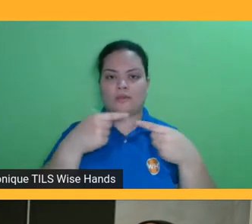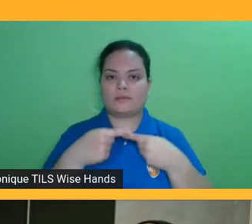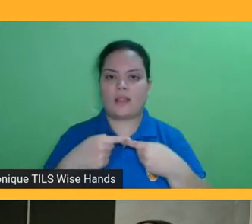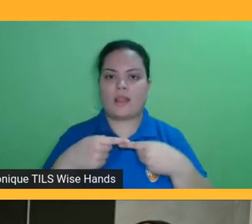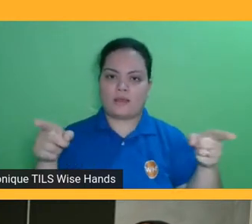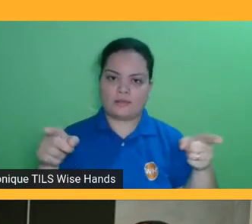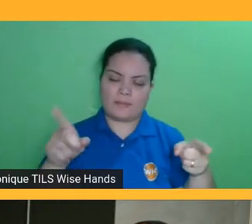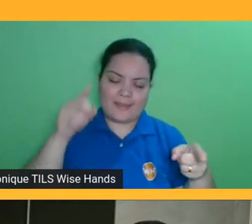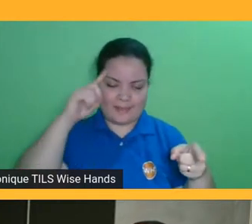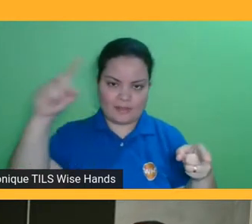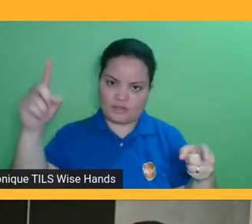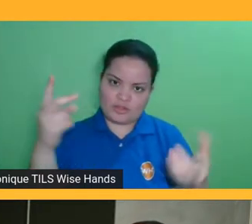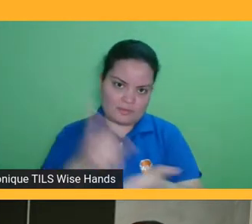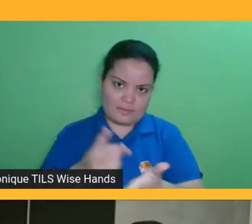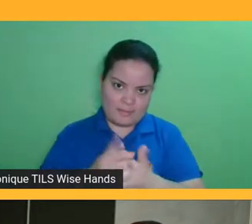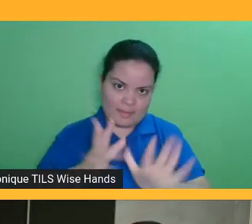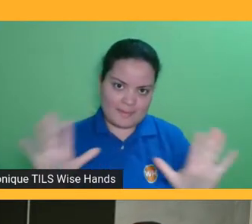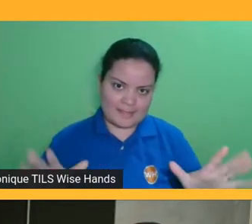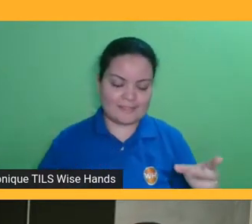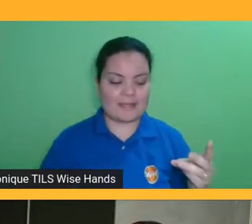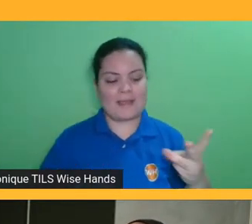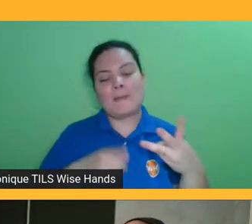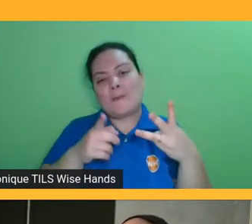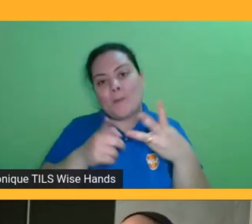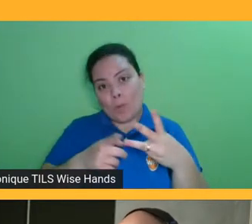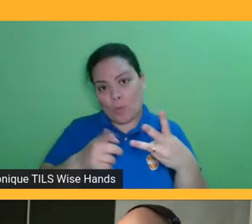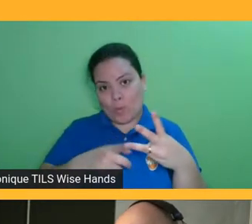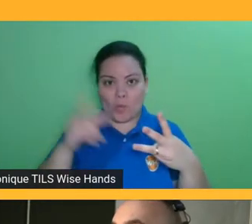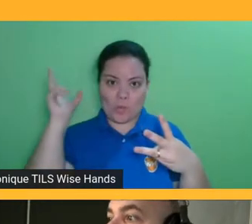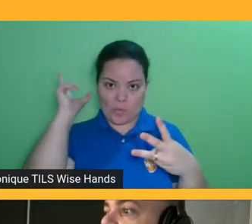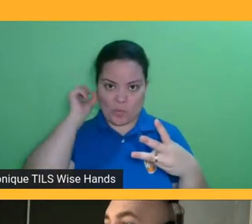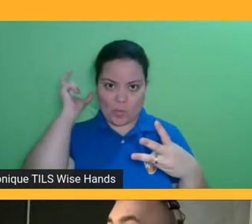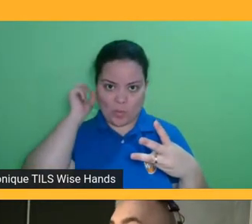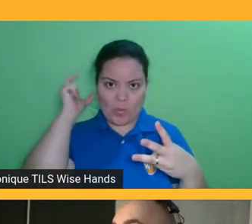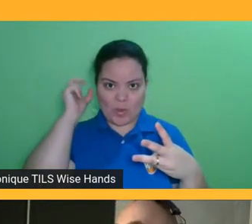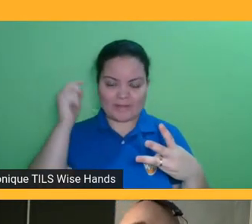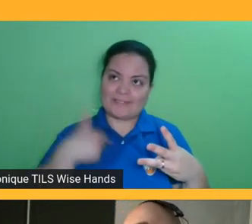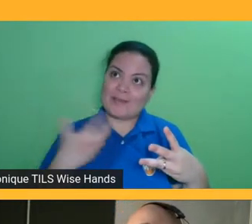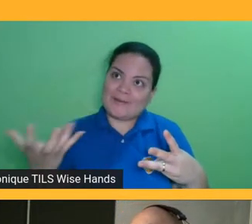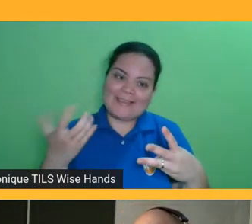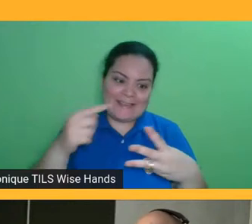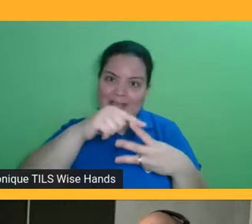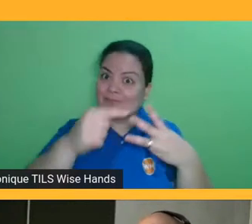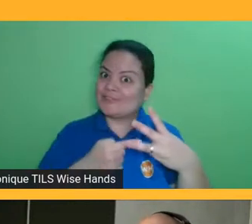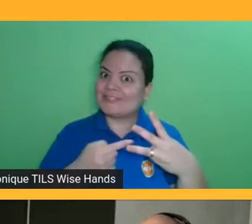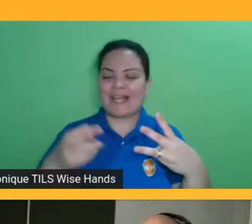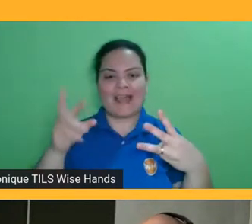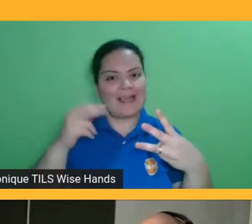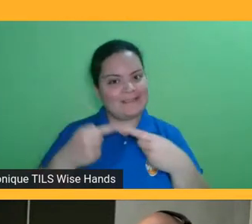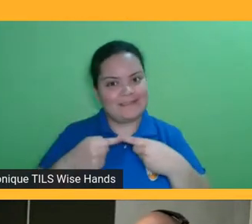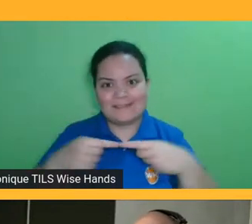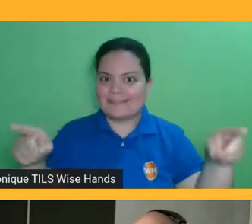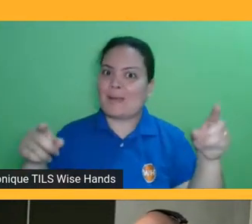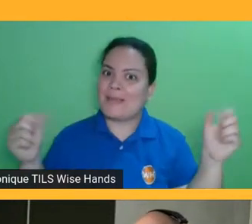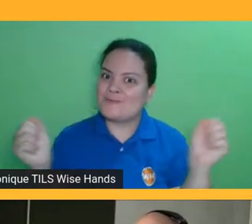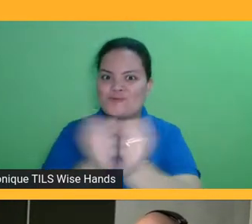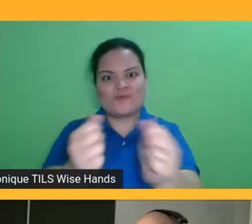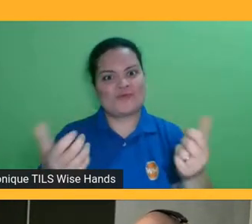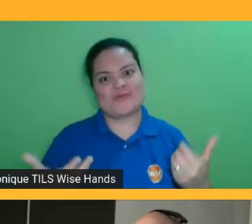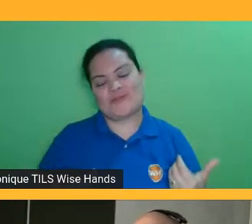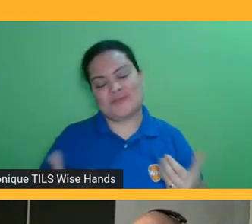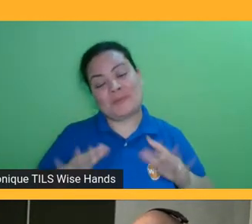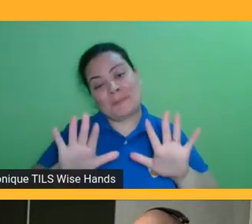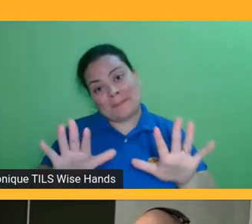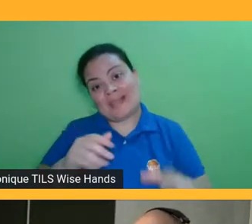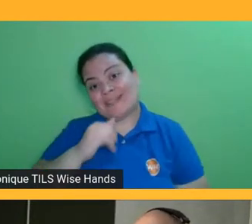assim, meu sonho é que esse processo acontecesse também, e que os três formatos fossem lançados na mesma data, mas a gente tem ainda